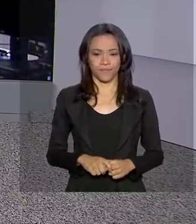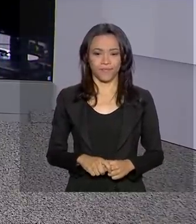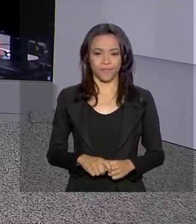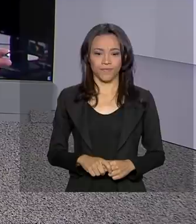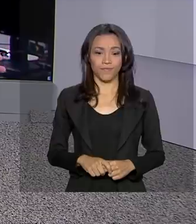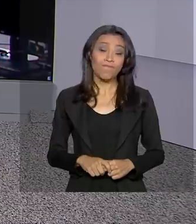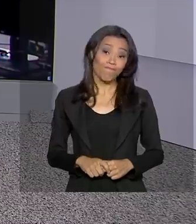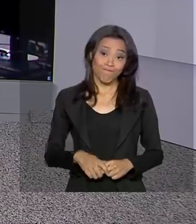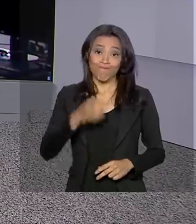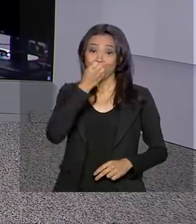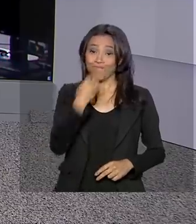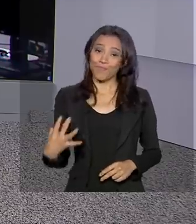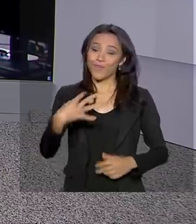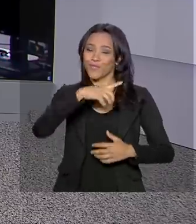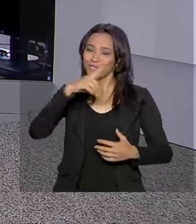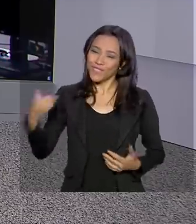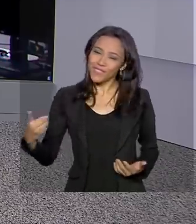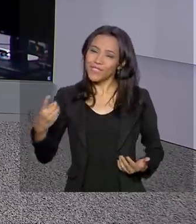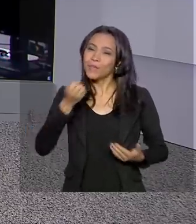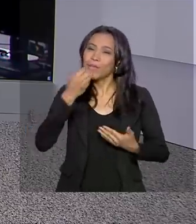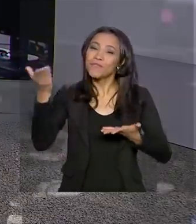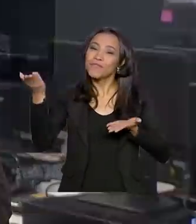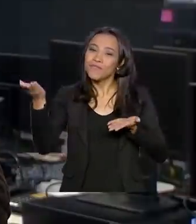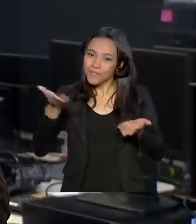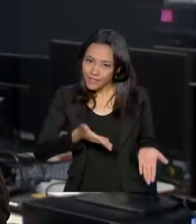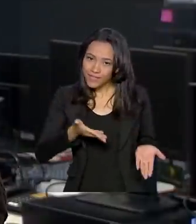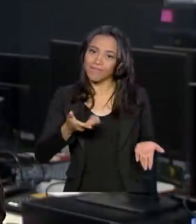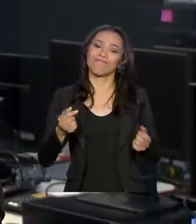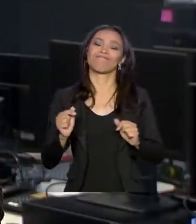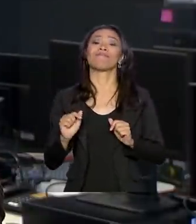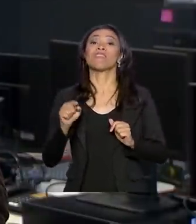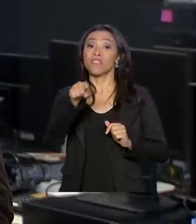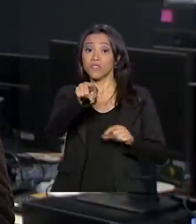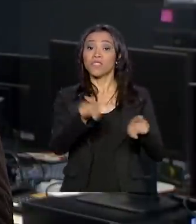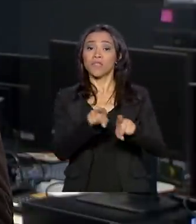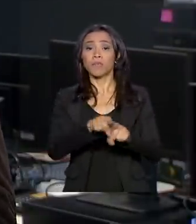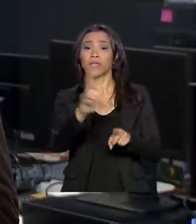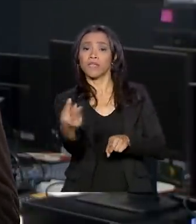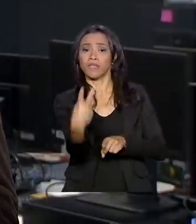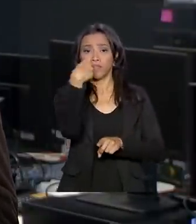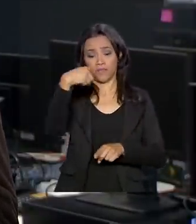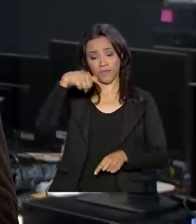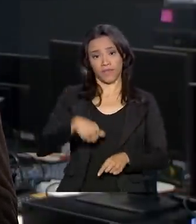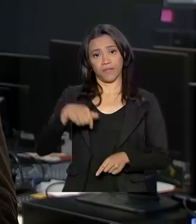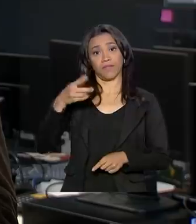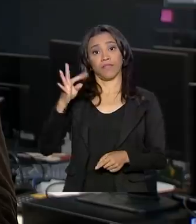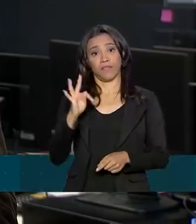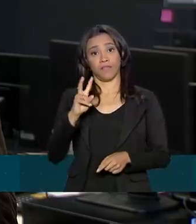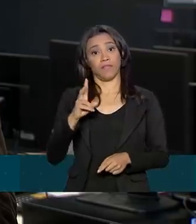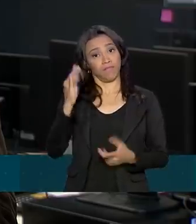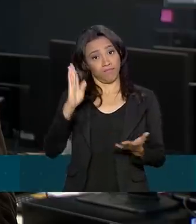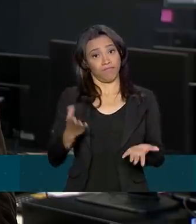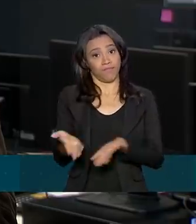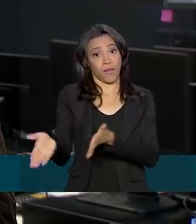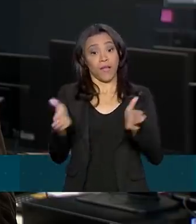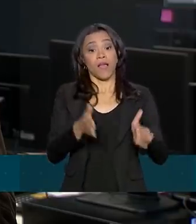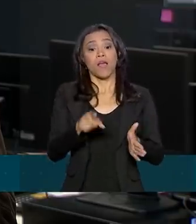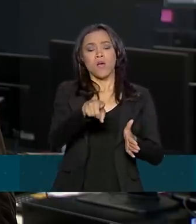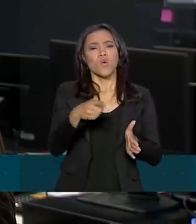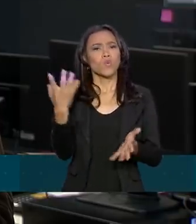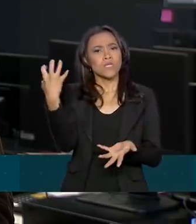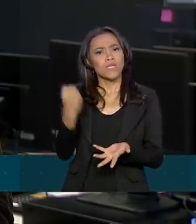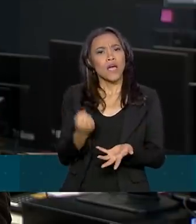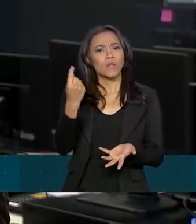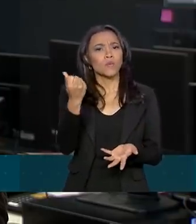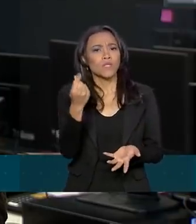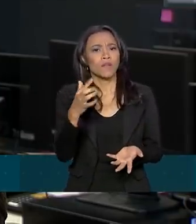Bom dia, Renata. Bem-vinda de volta. Bom dia a você que acompanha o Brasil em Dia. O terceiro pagamento do saque imediato do FGTS